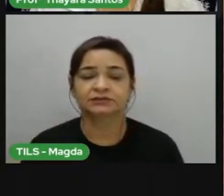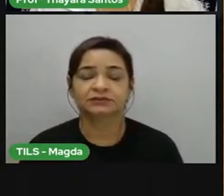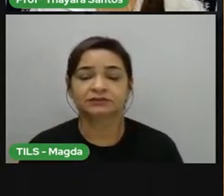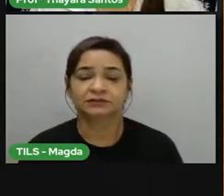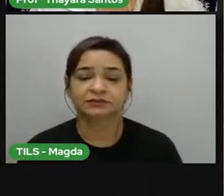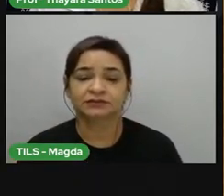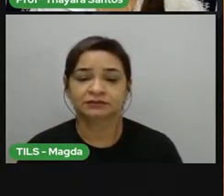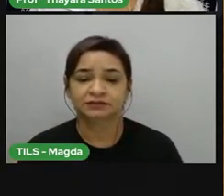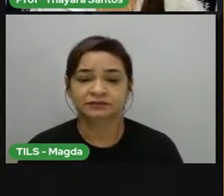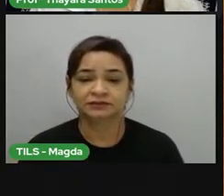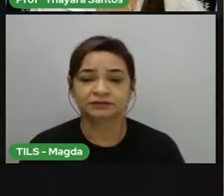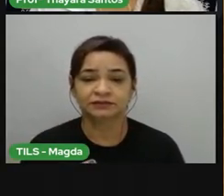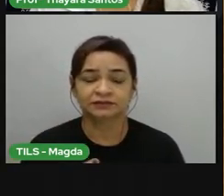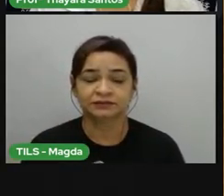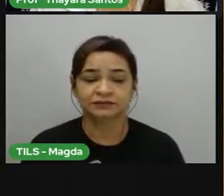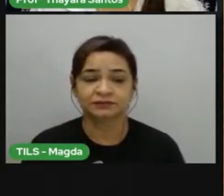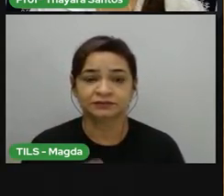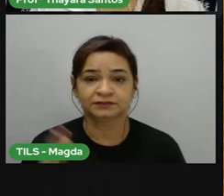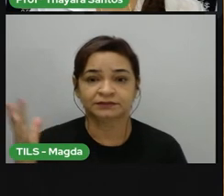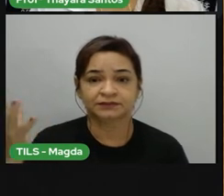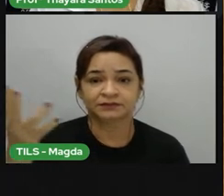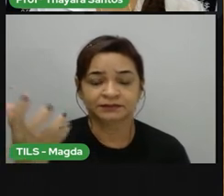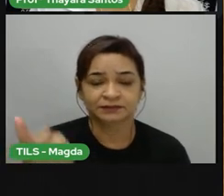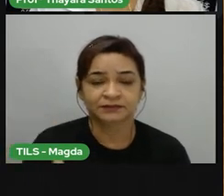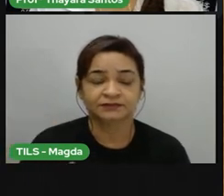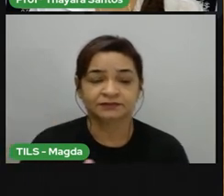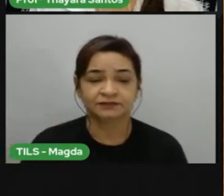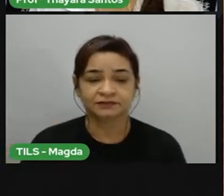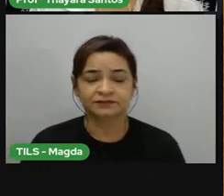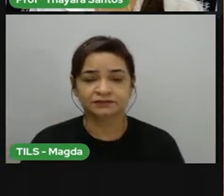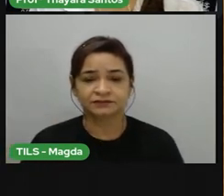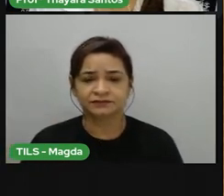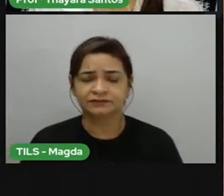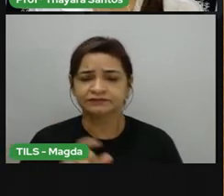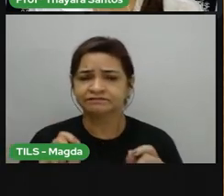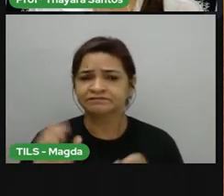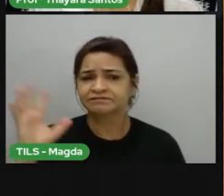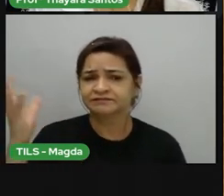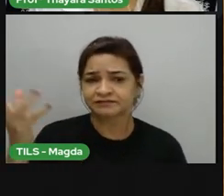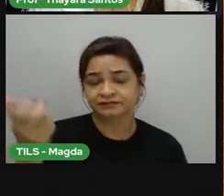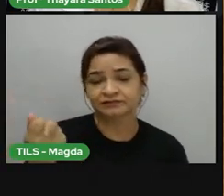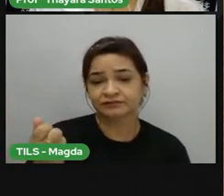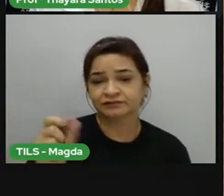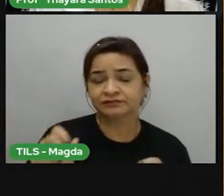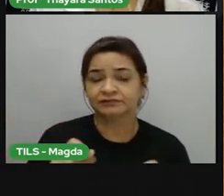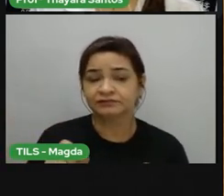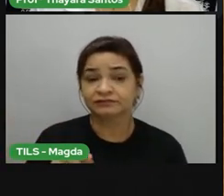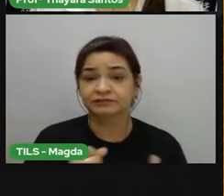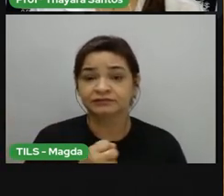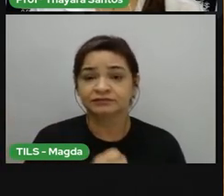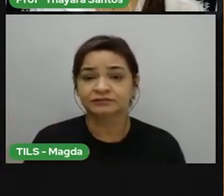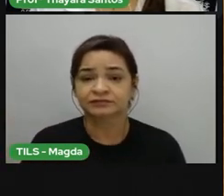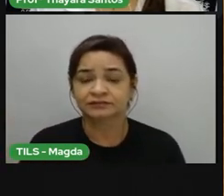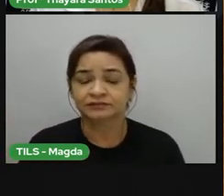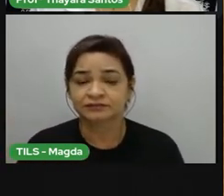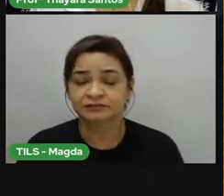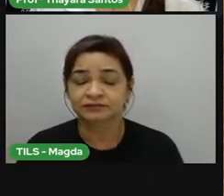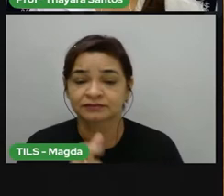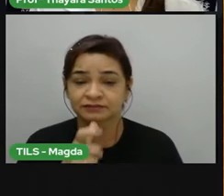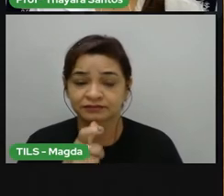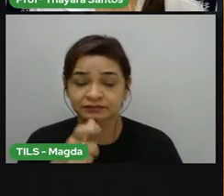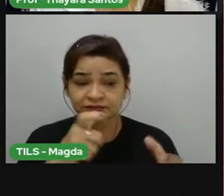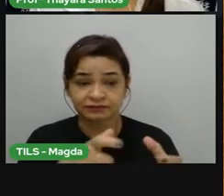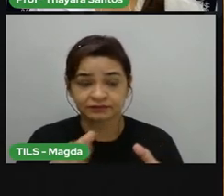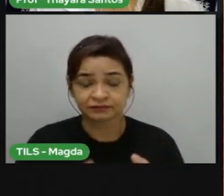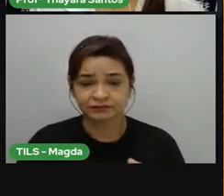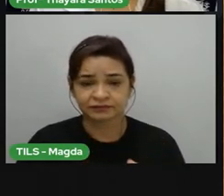3. Clima Tropical Semiárido O clima tropical semiárido é influenciado pelo planalto de Borborema, que